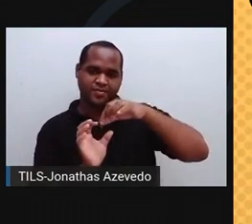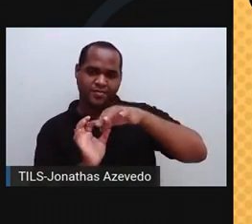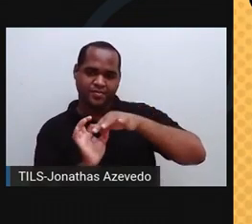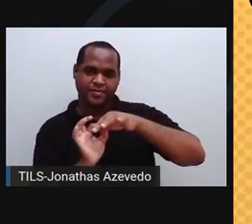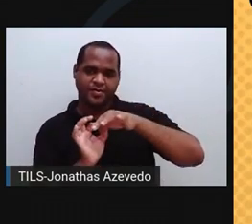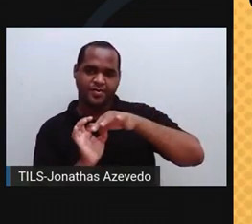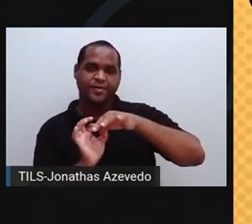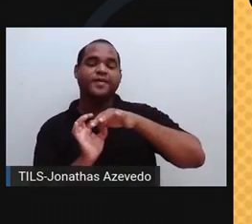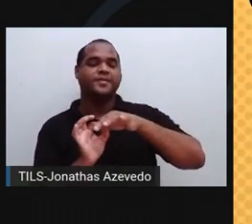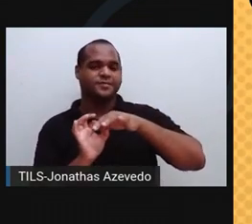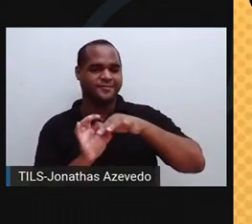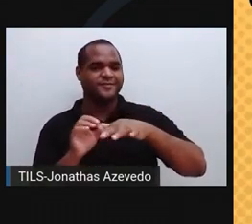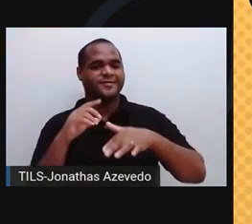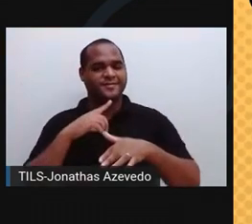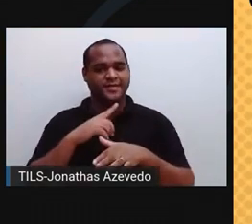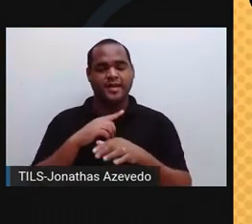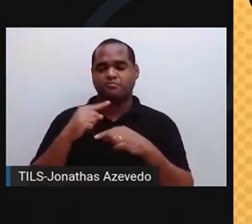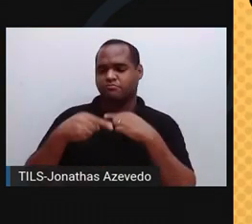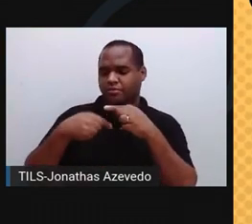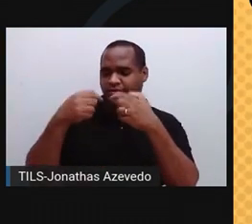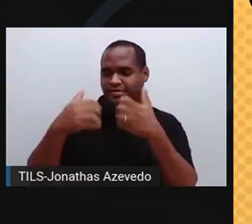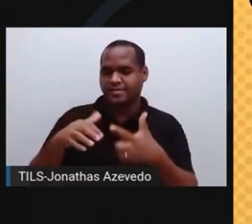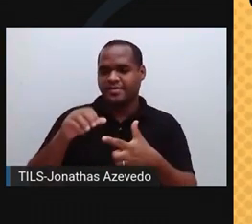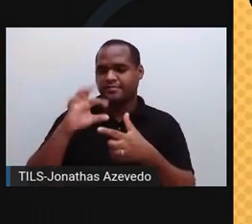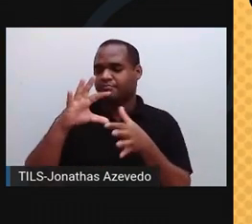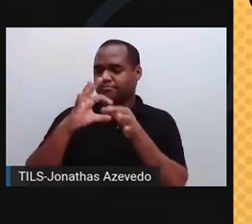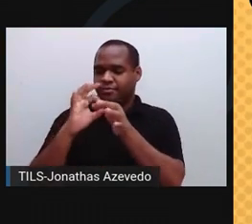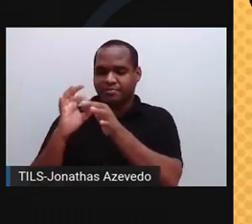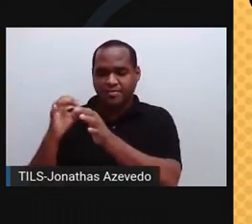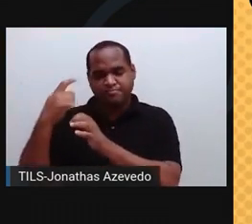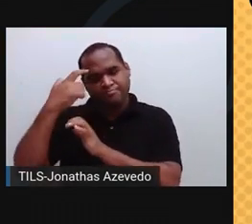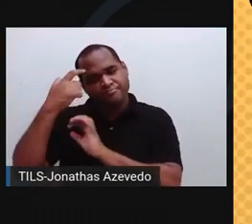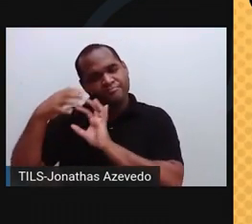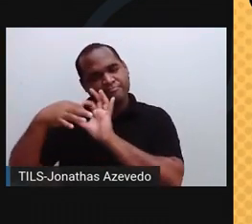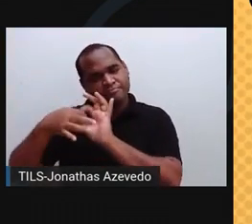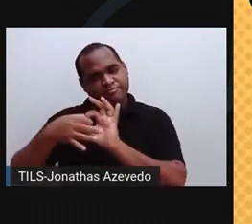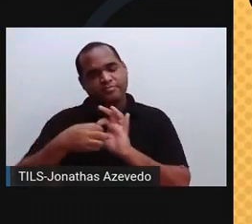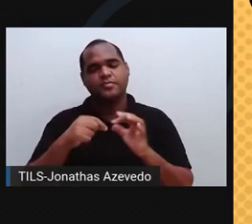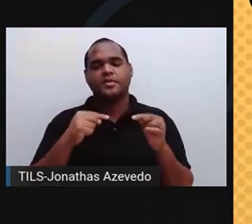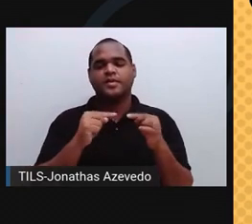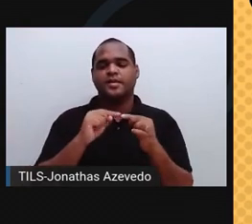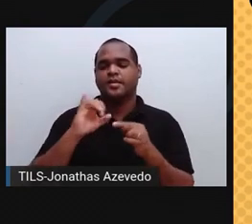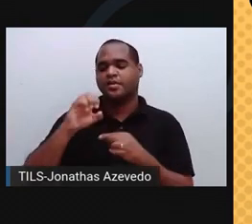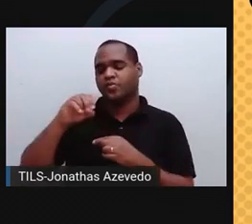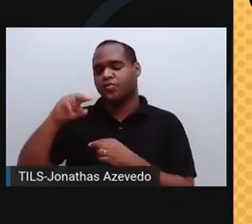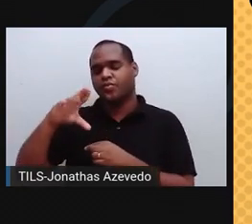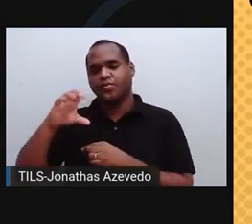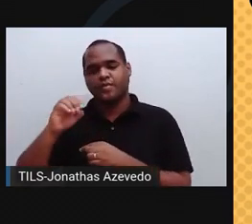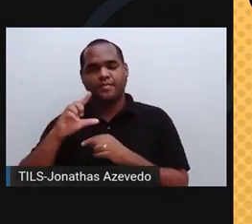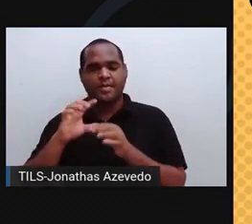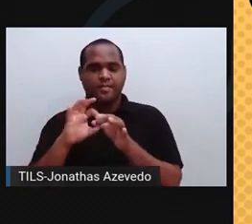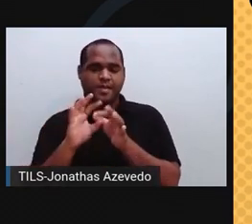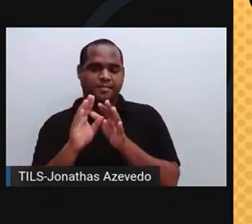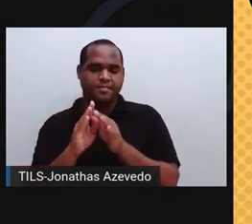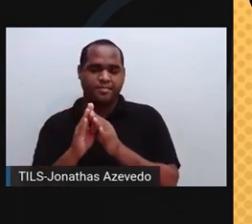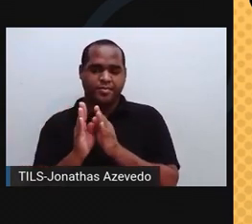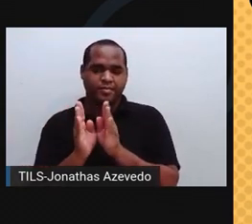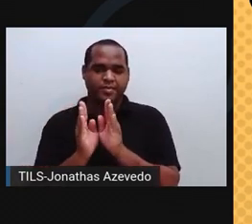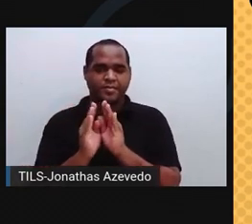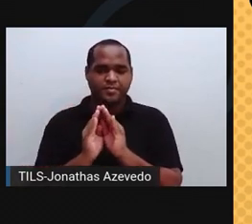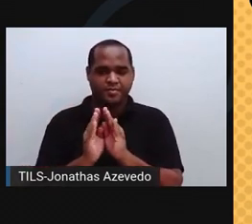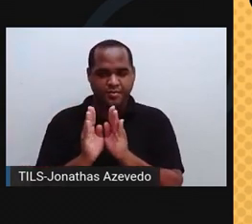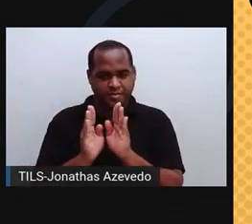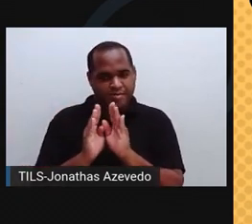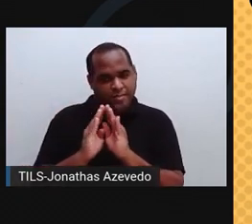-sináptico. Aqui, os receptores são canais iônicos que se abrem. Os íons entram através dos